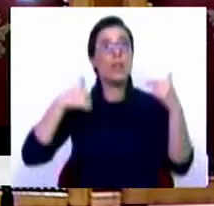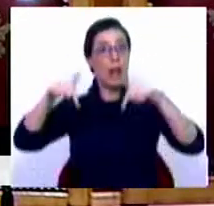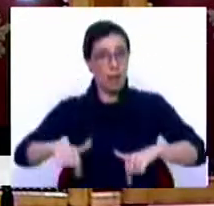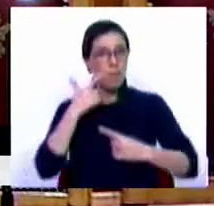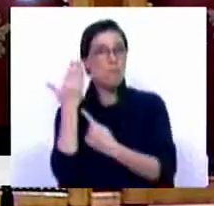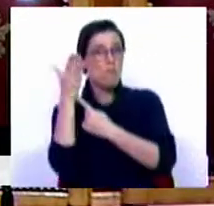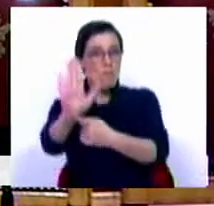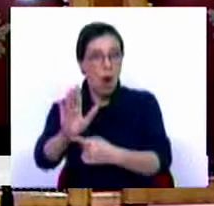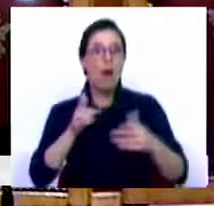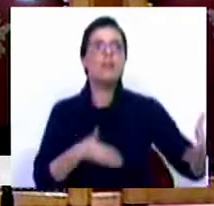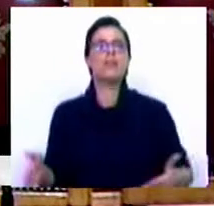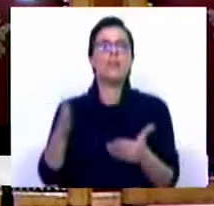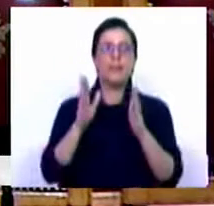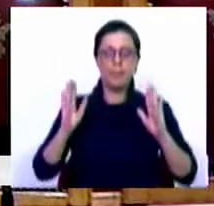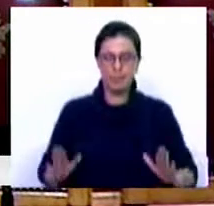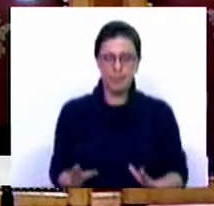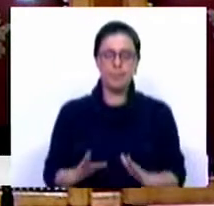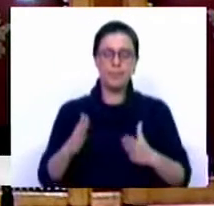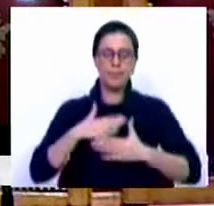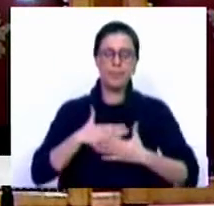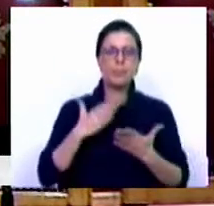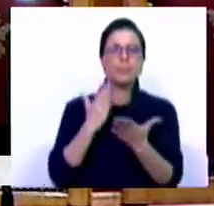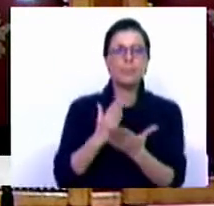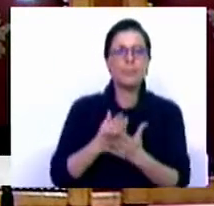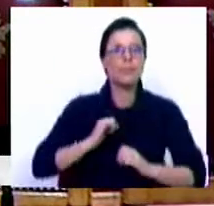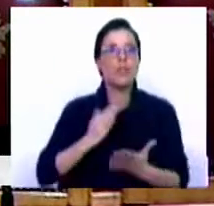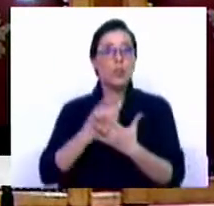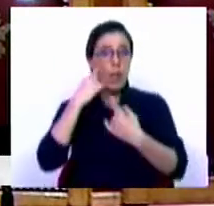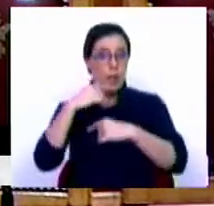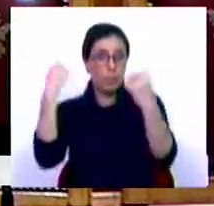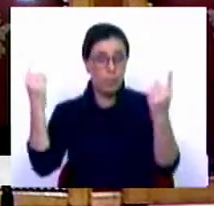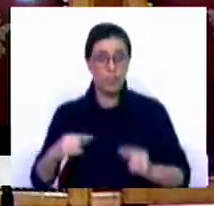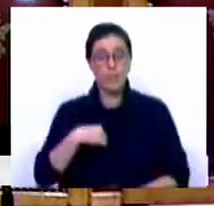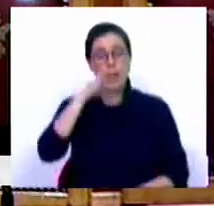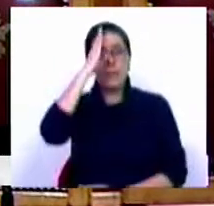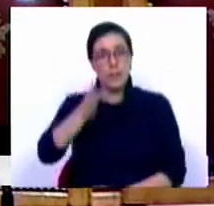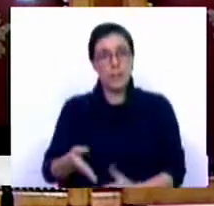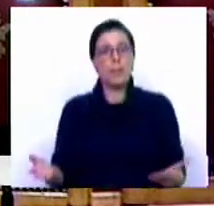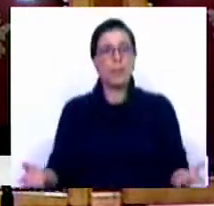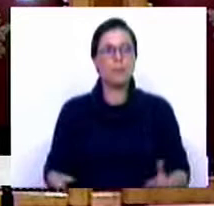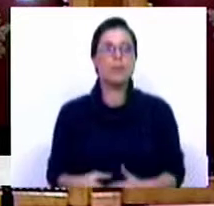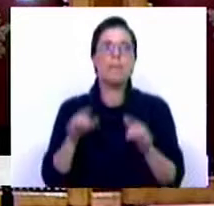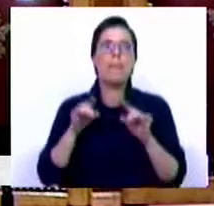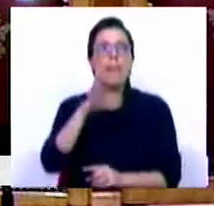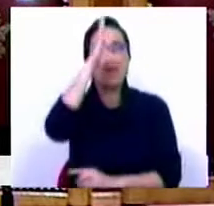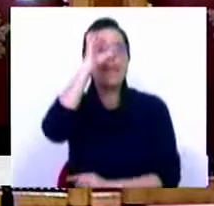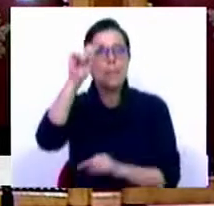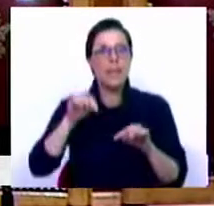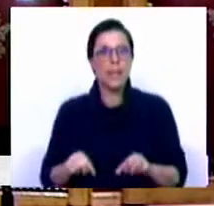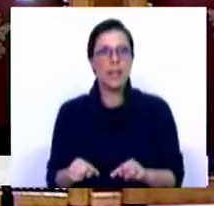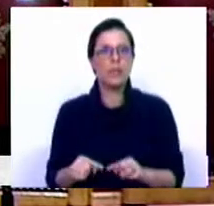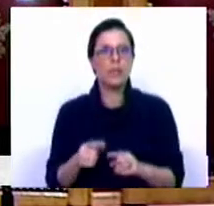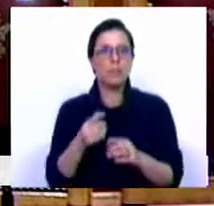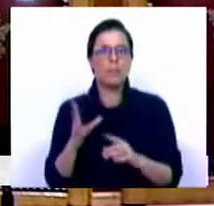a mostrar também o caminho que serve a nossa escola e a nossa escola pública. Sabemos bem que este ministro, que não se